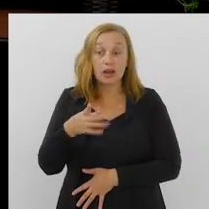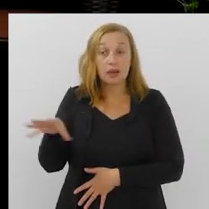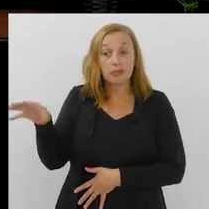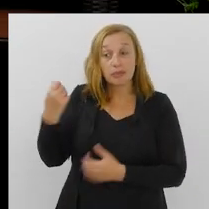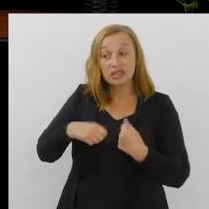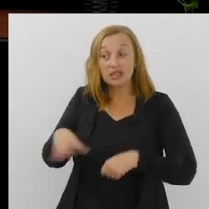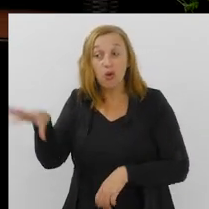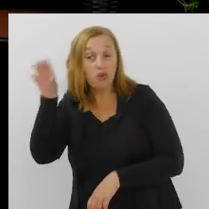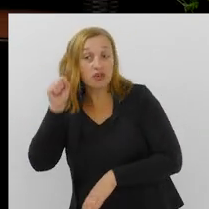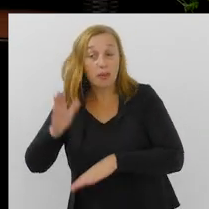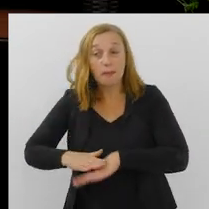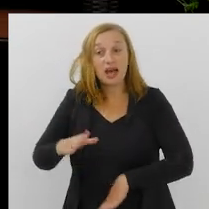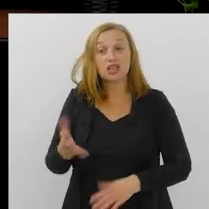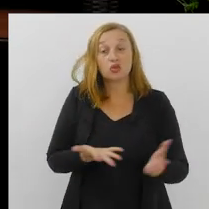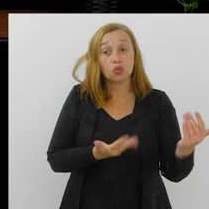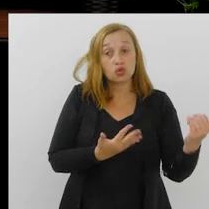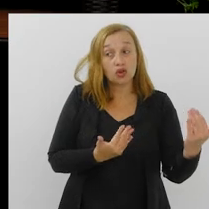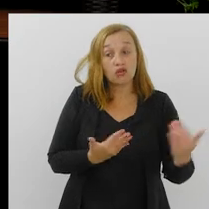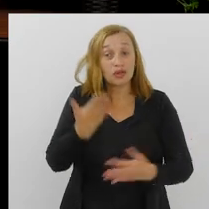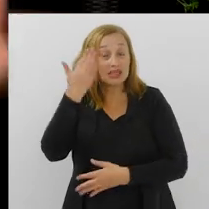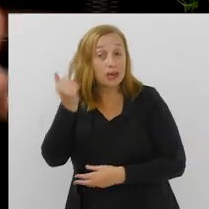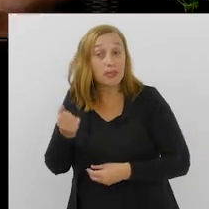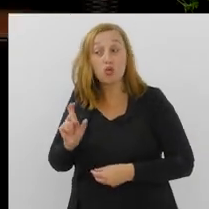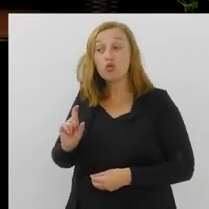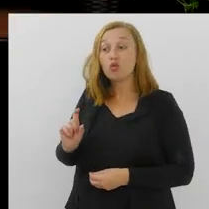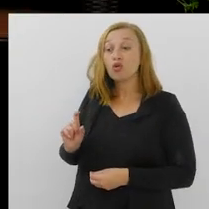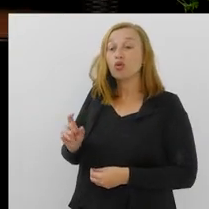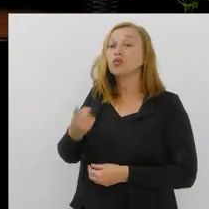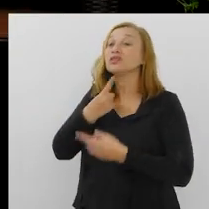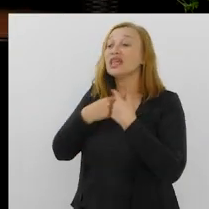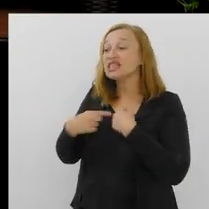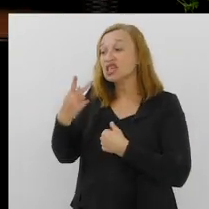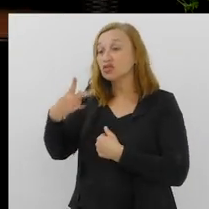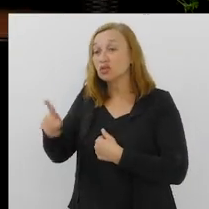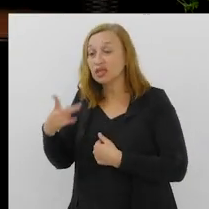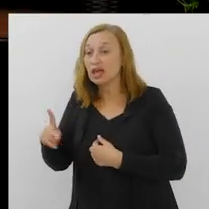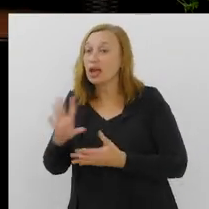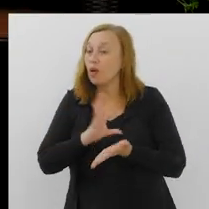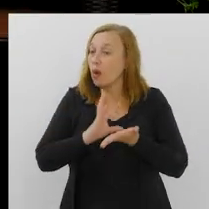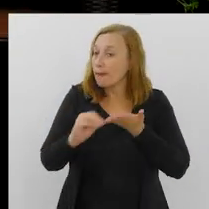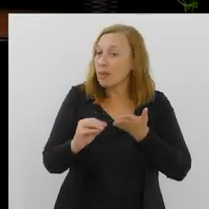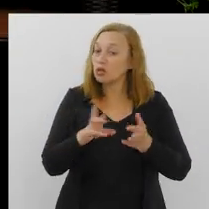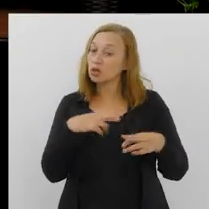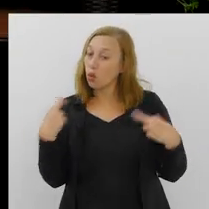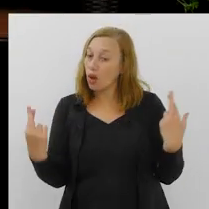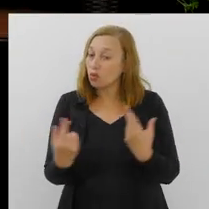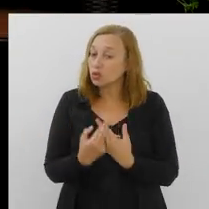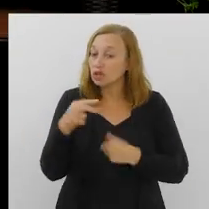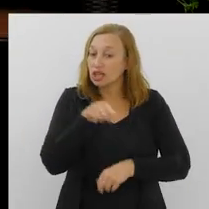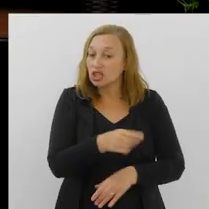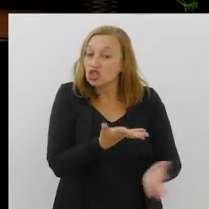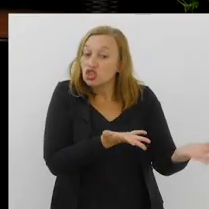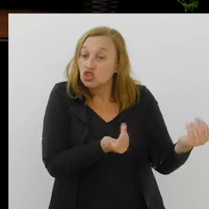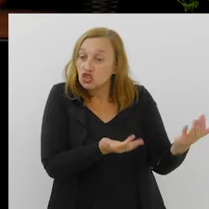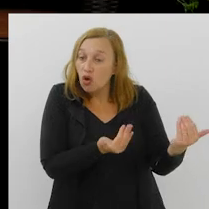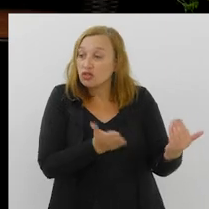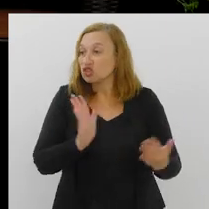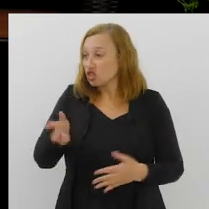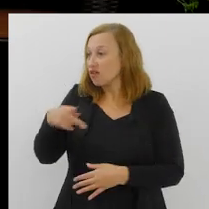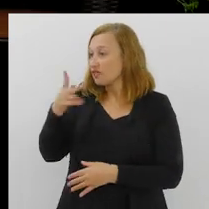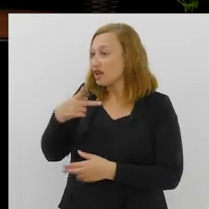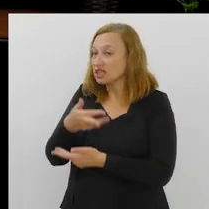o nosso deputado diz que a gente precisa escutar mais os jovens para saber exatamente o que ele quer, é uma pauta também da nossa comissão. Eu reúno ali